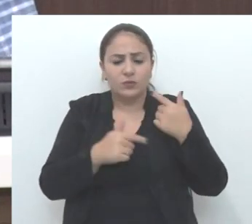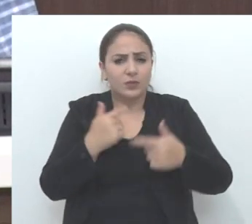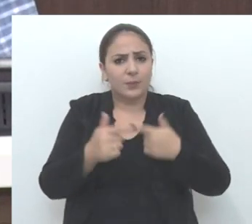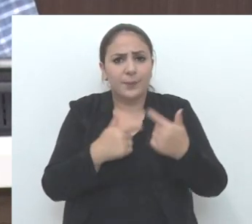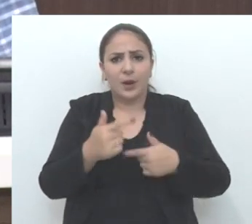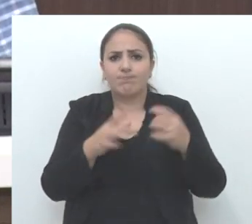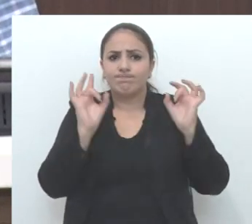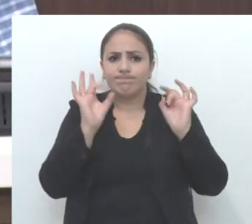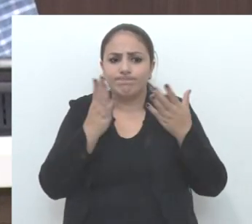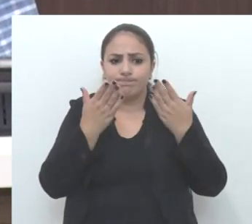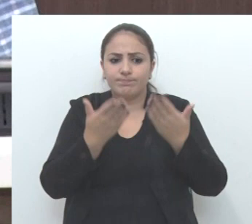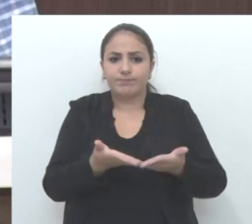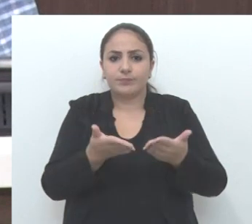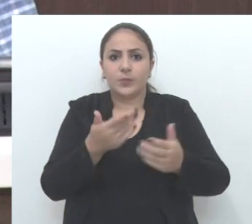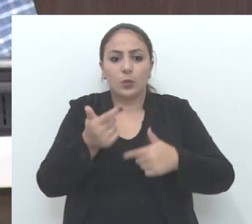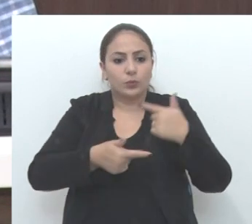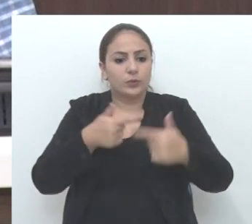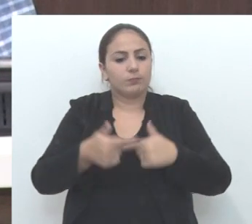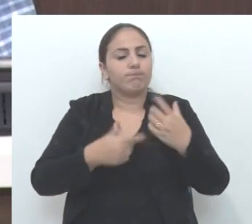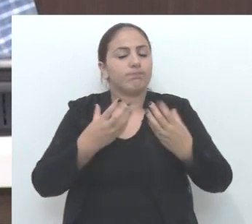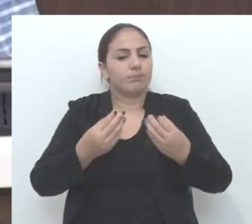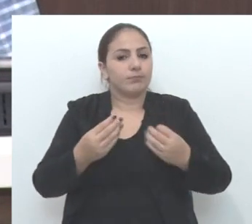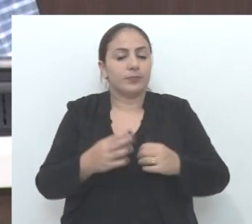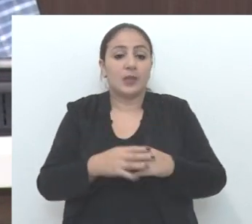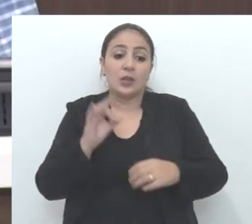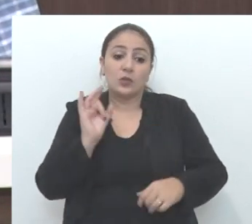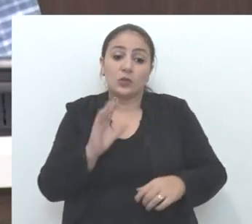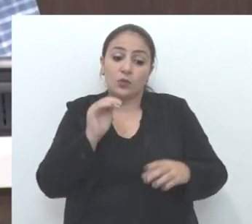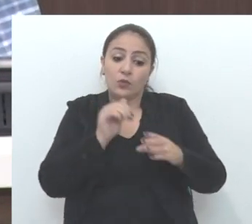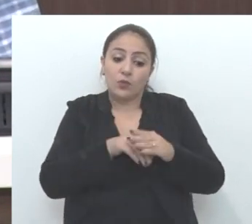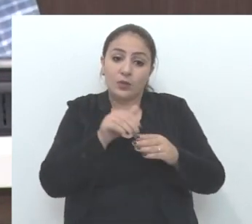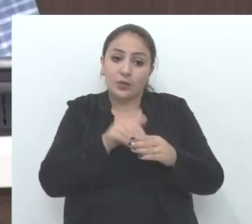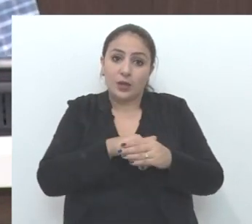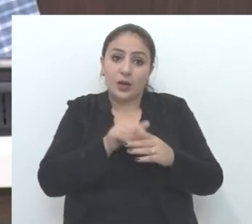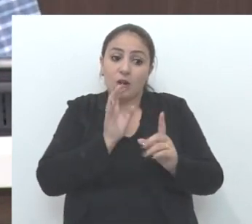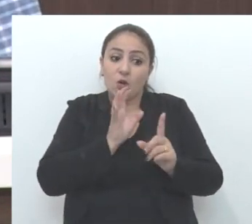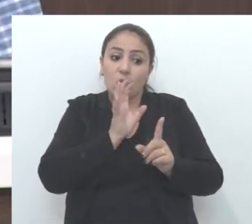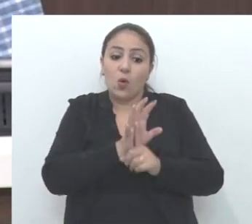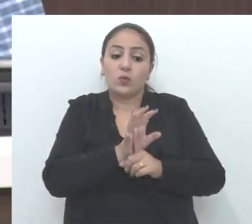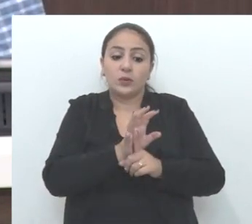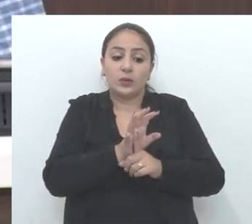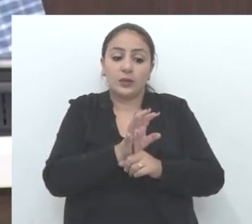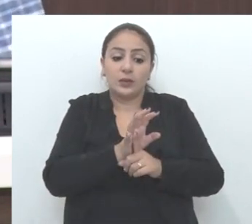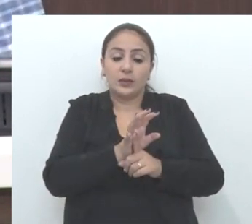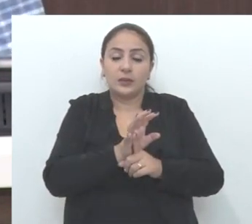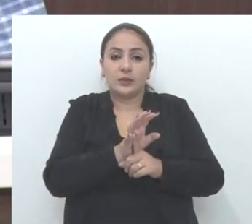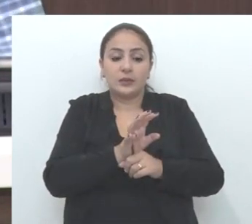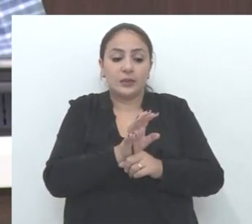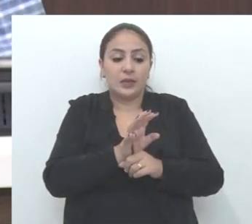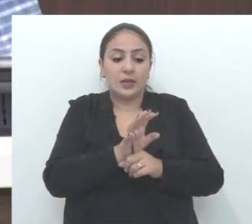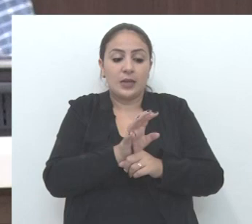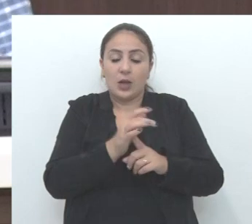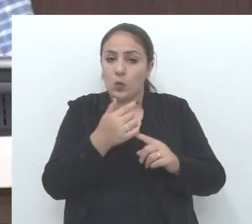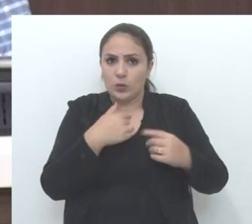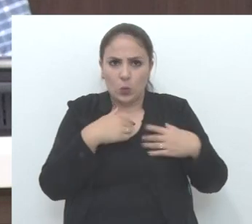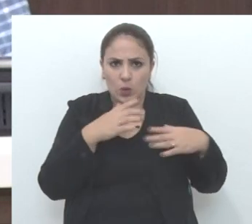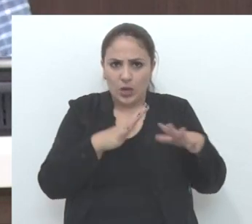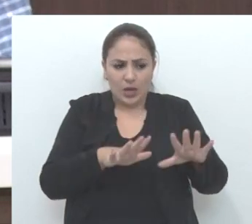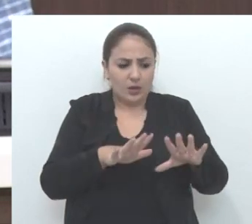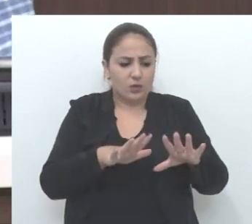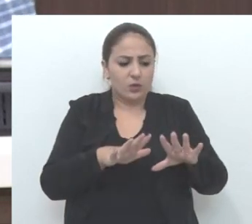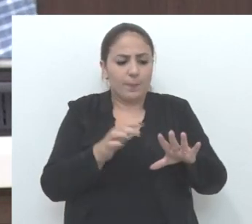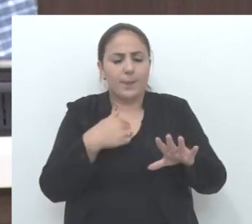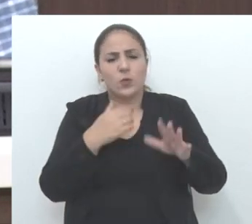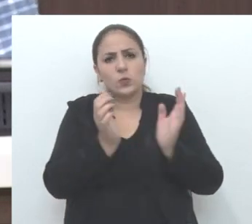trabalho muito especial e trabalham bastante. Eu só votei contra, não quero também que meus colegas me